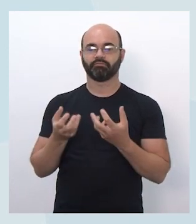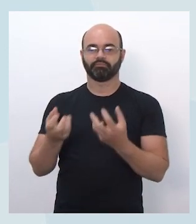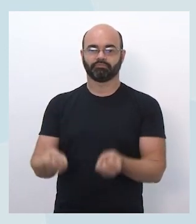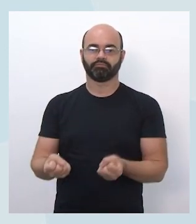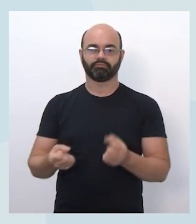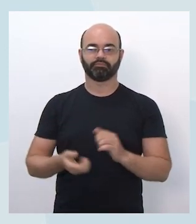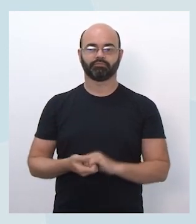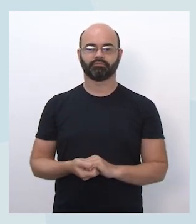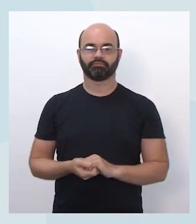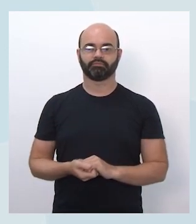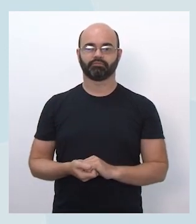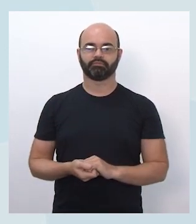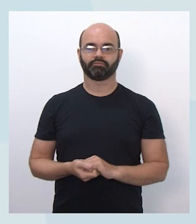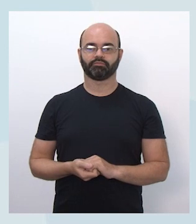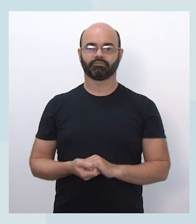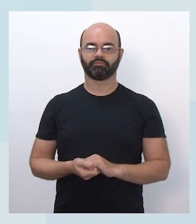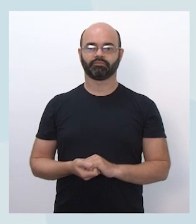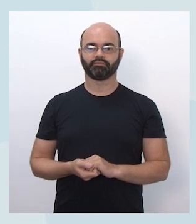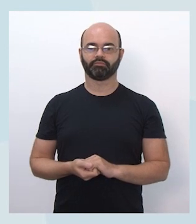Pode passar.